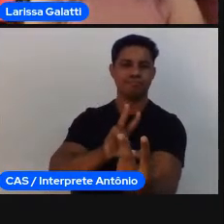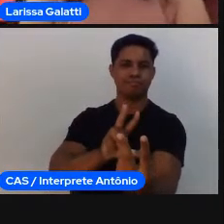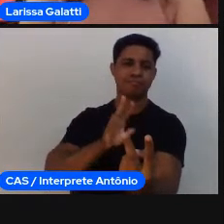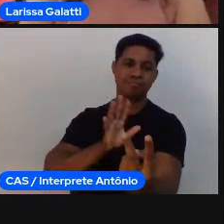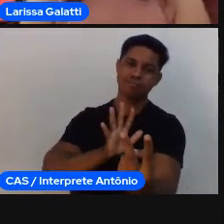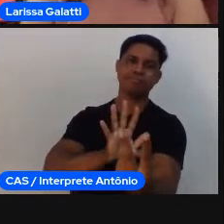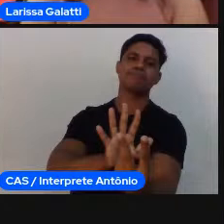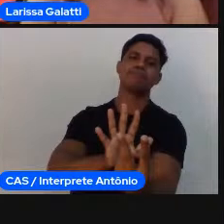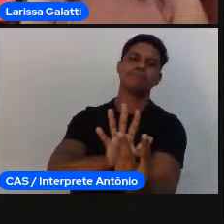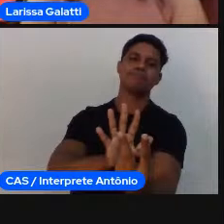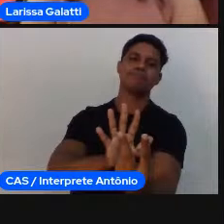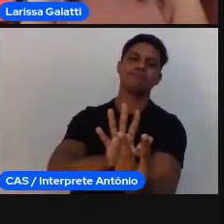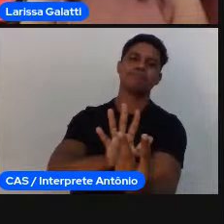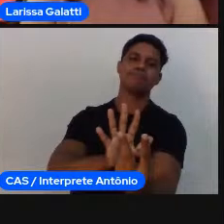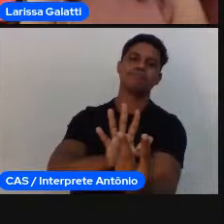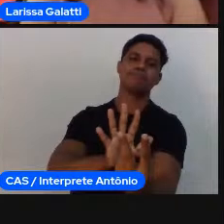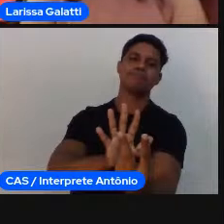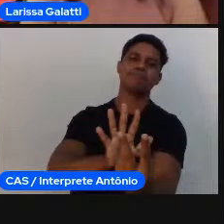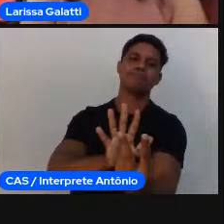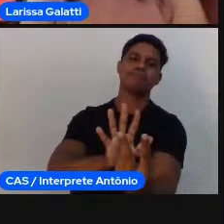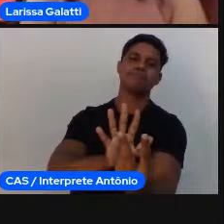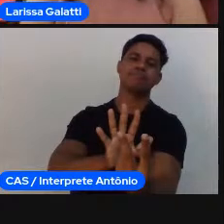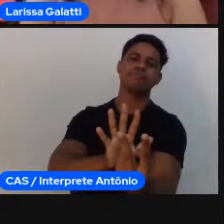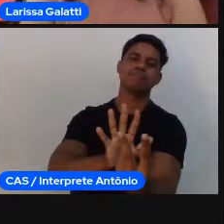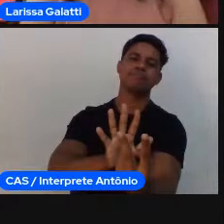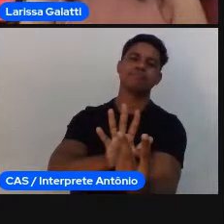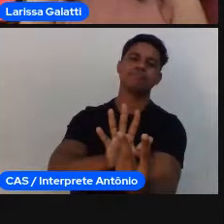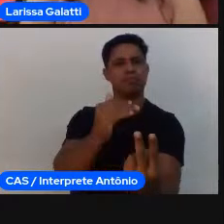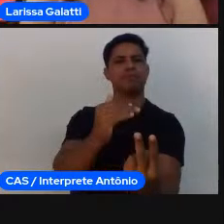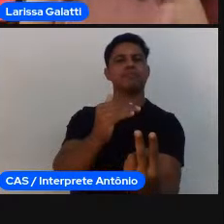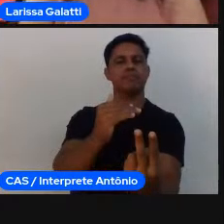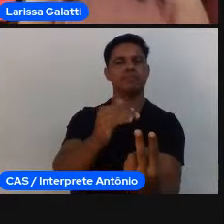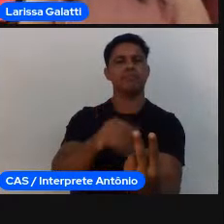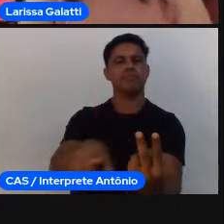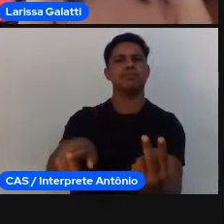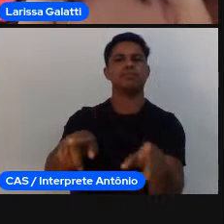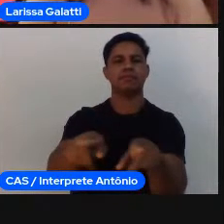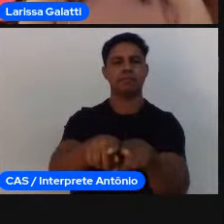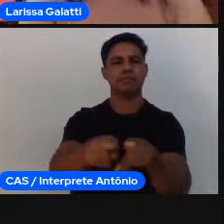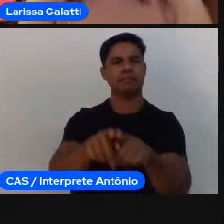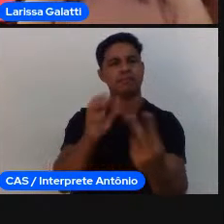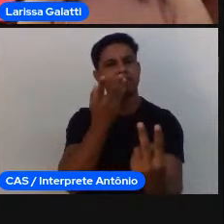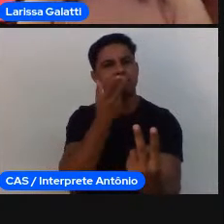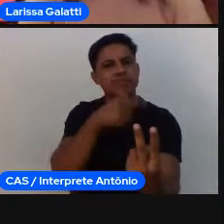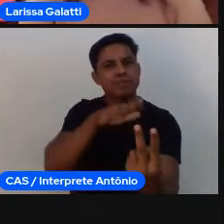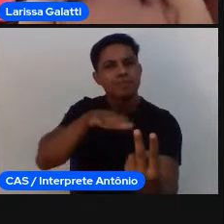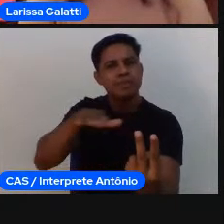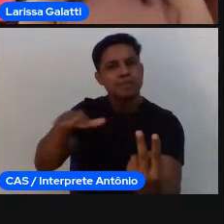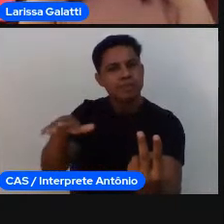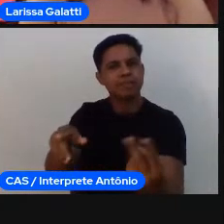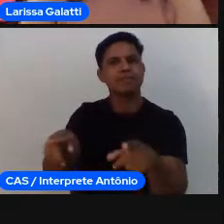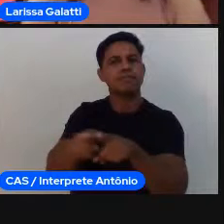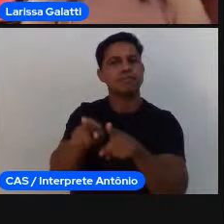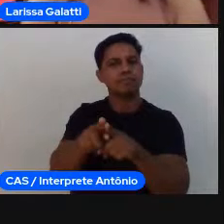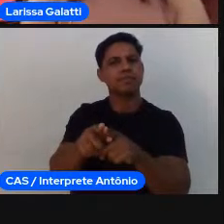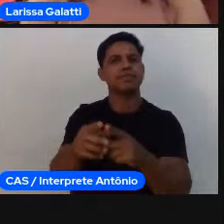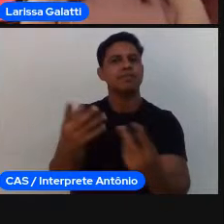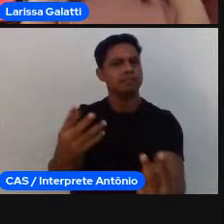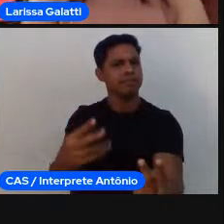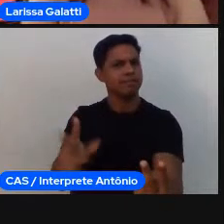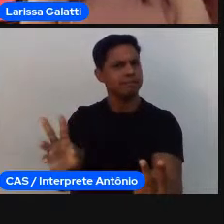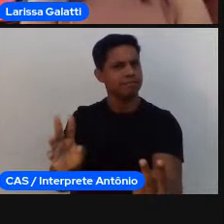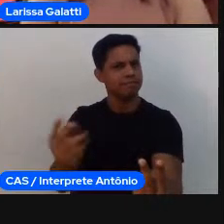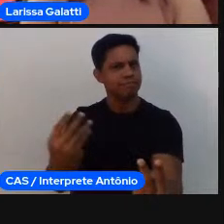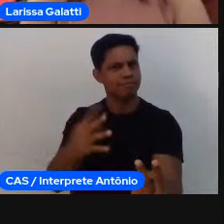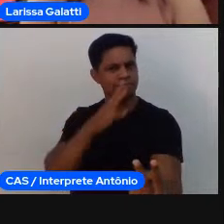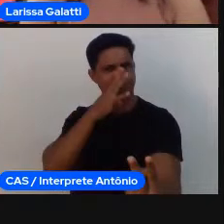a questão de caráter né não dá pra gente controlar todo mundo que foi pego e quem não foi então a criança tem que se acusar né e se ela não se acusa a gente tem que parar o